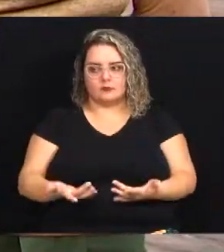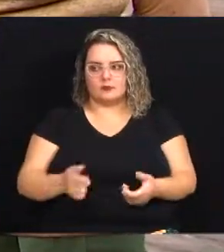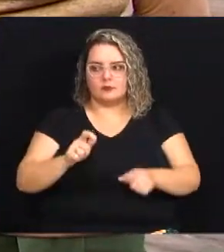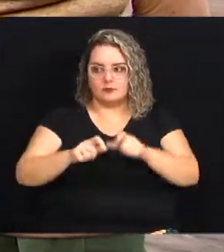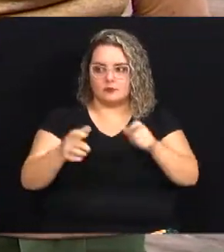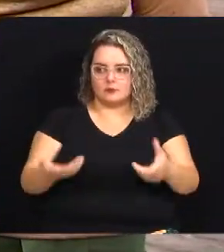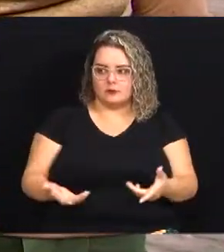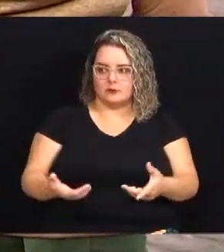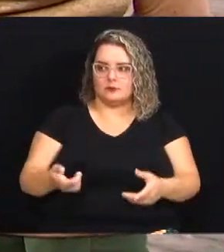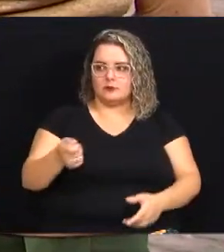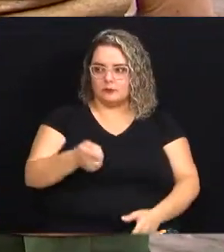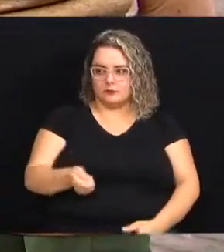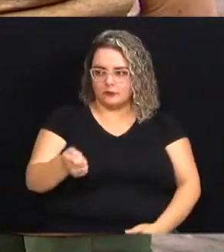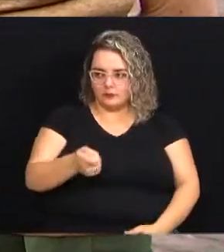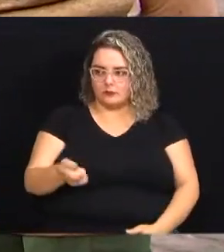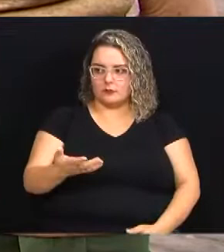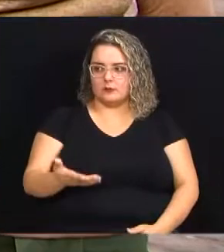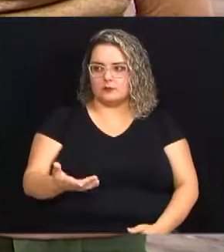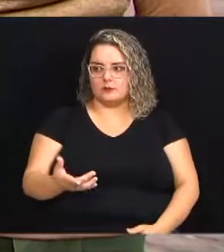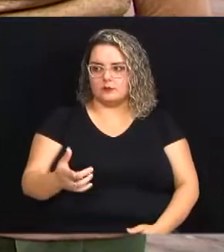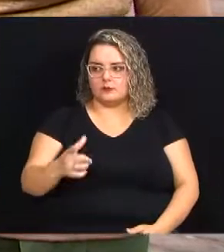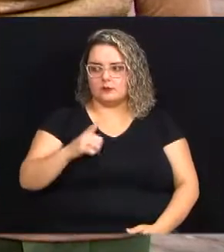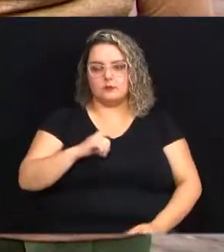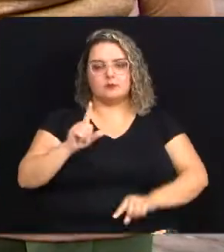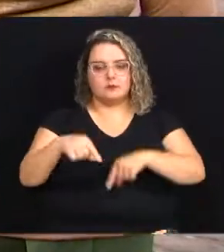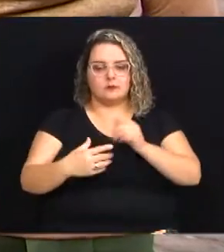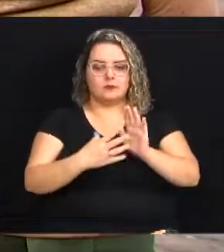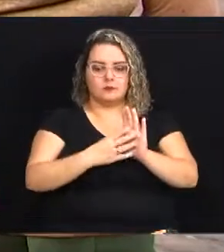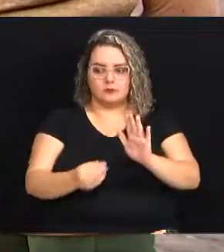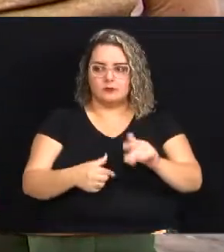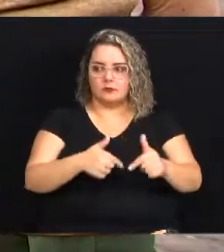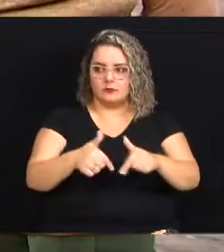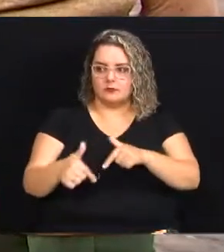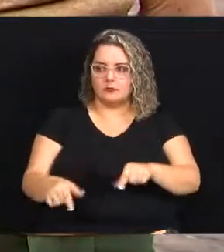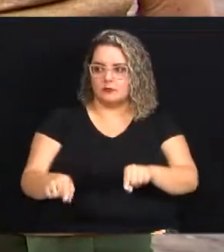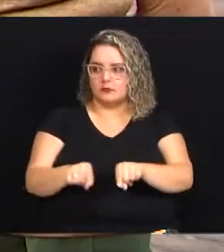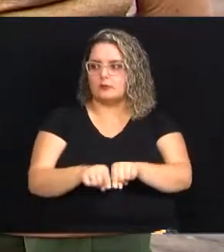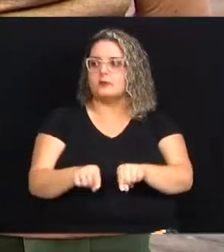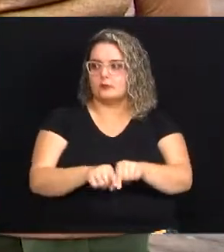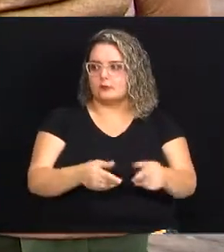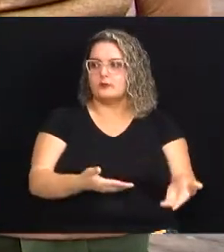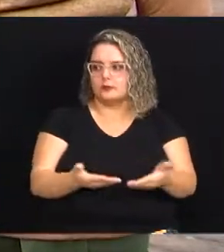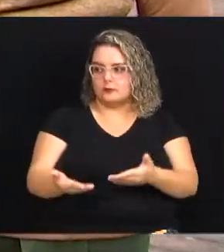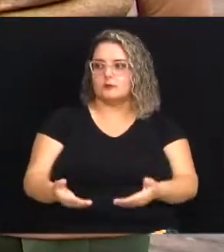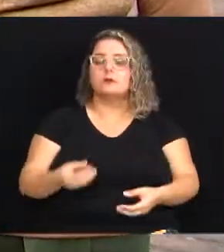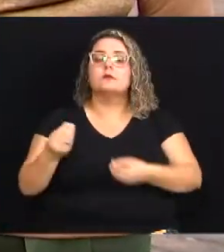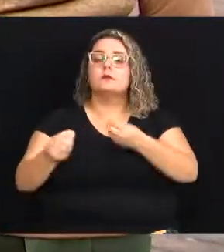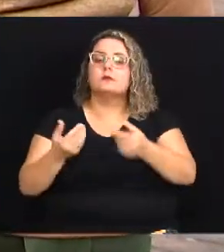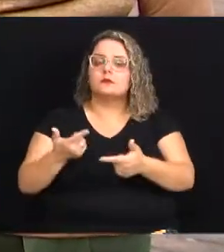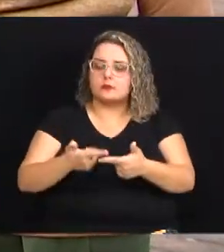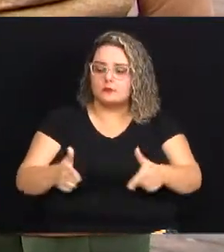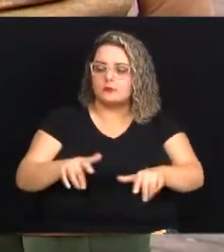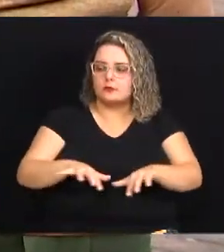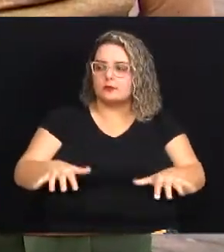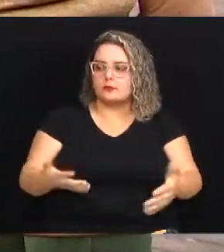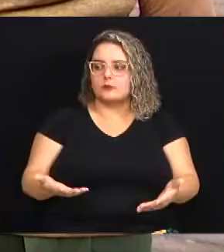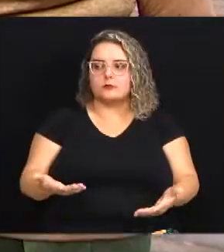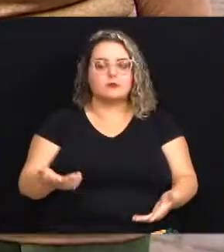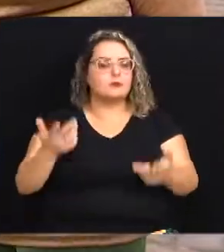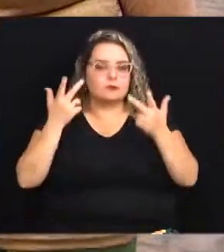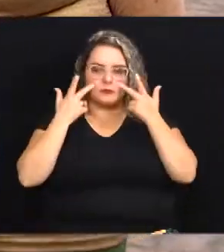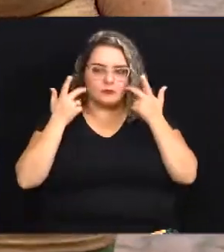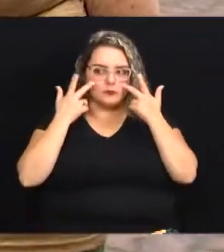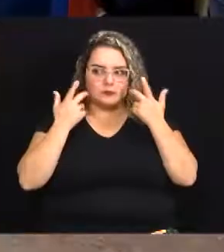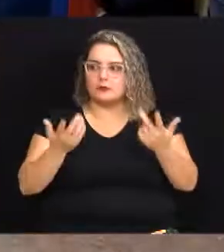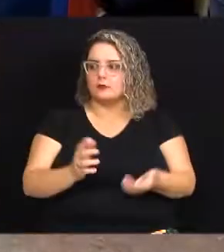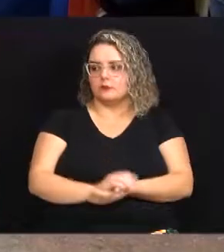com o pessoal de uma associação que tem um outro modelo de trabalho mas também mas também como que é dividir o espaço ah